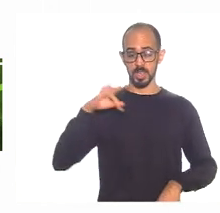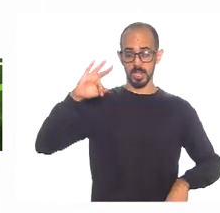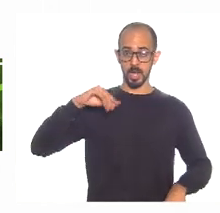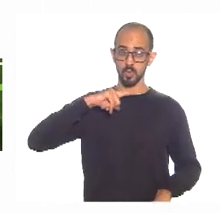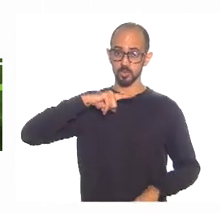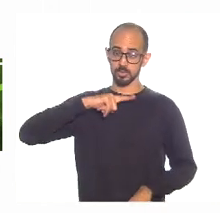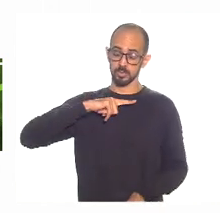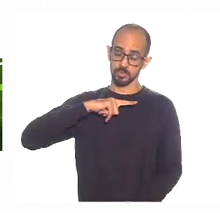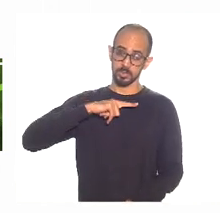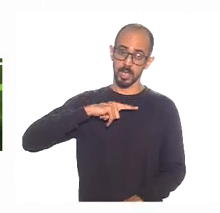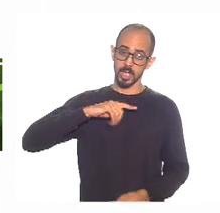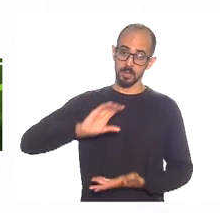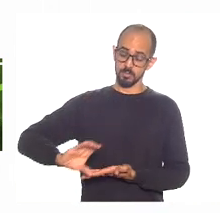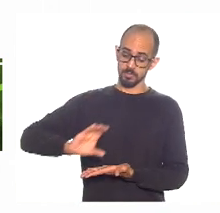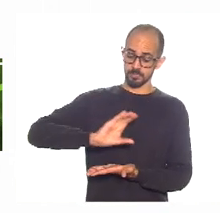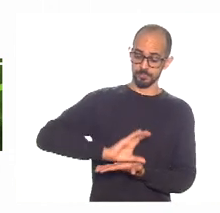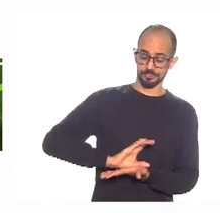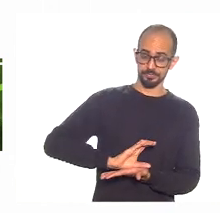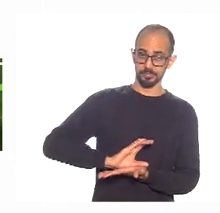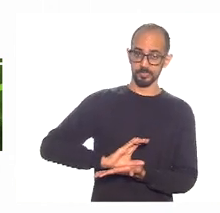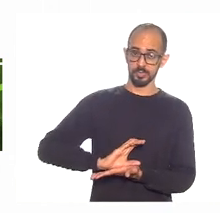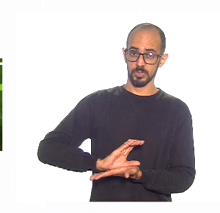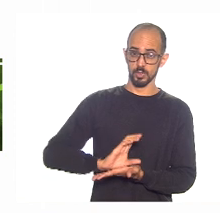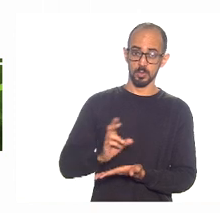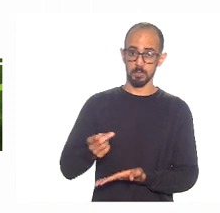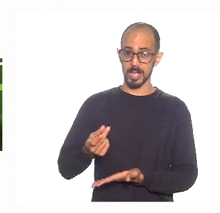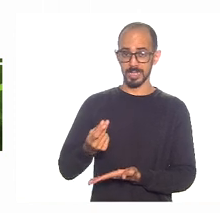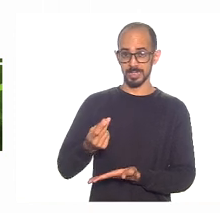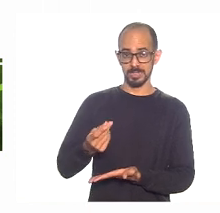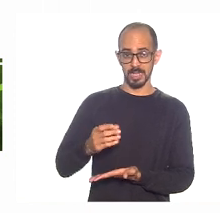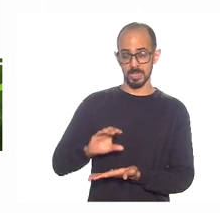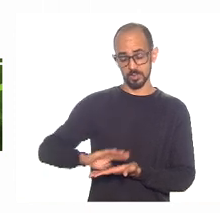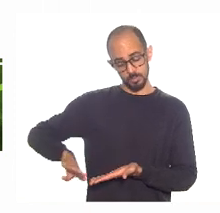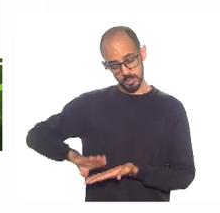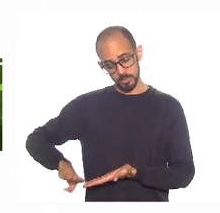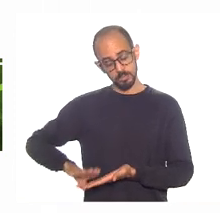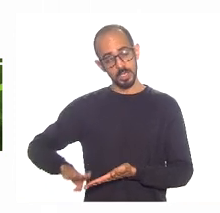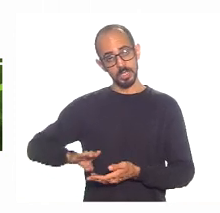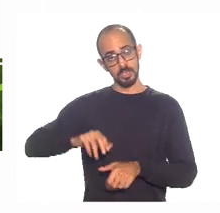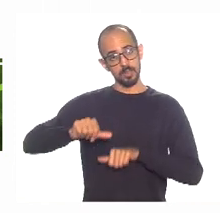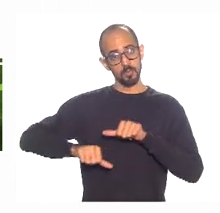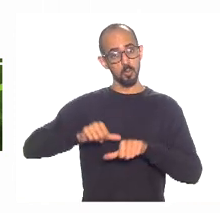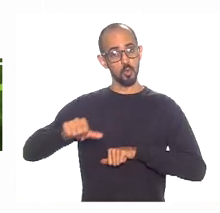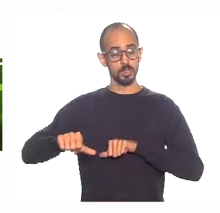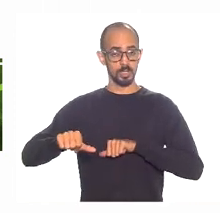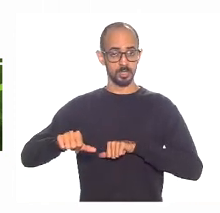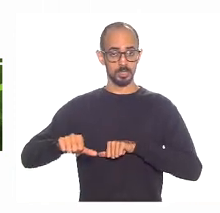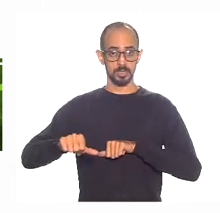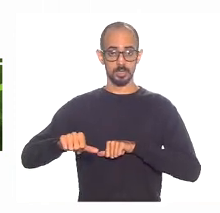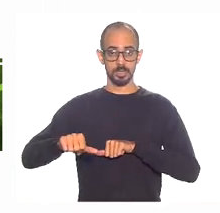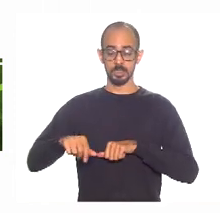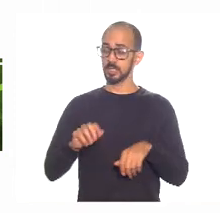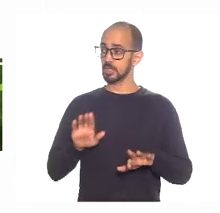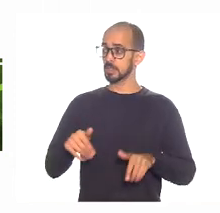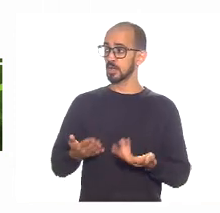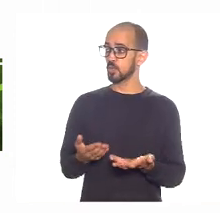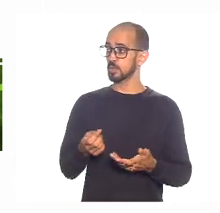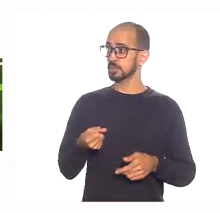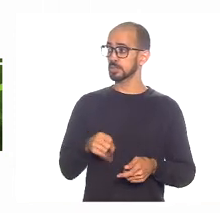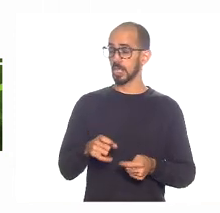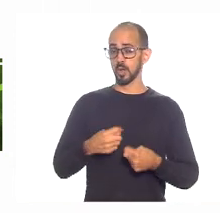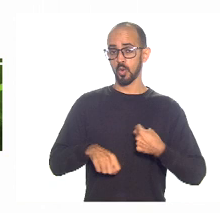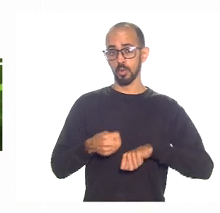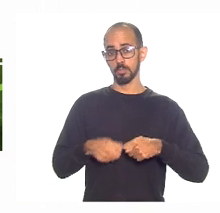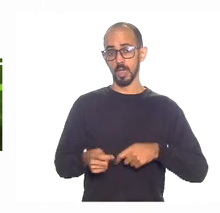receita que é variável e uma despesa que é variável. Quando entra em crise, a receita cai mais que proporcionalmente. Então, se a economia volta a